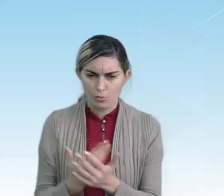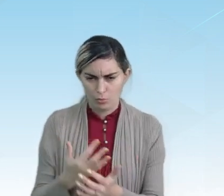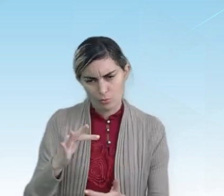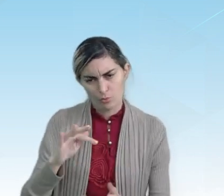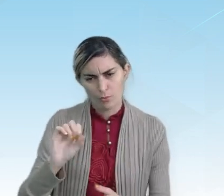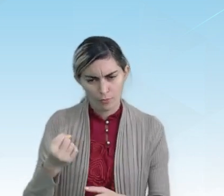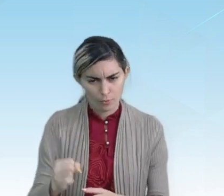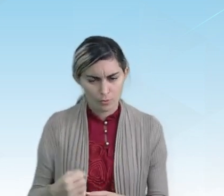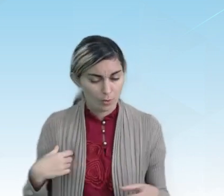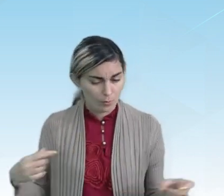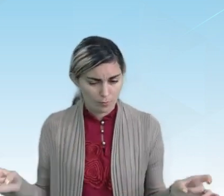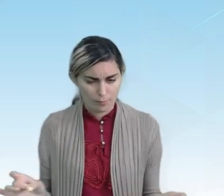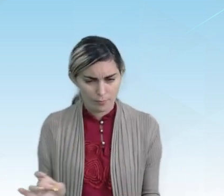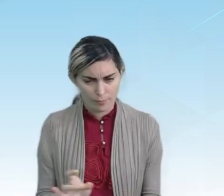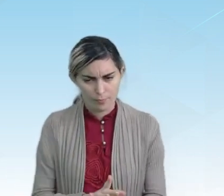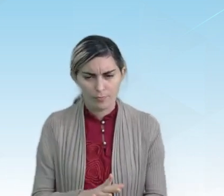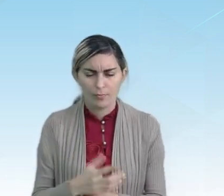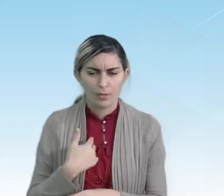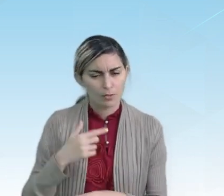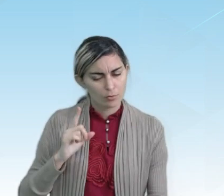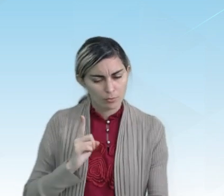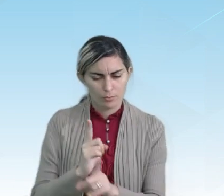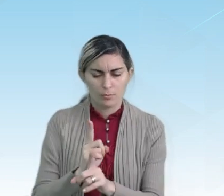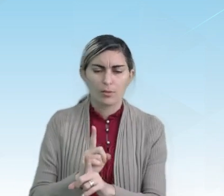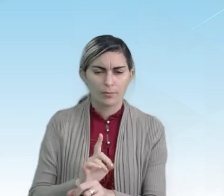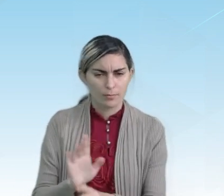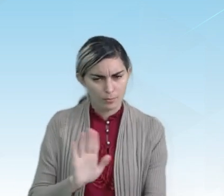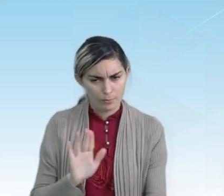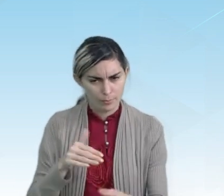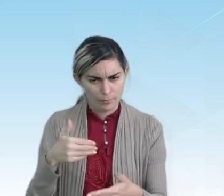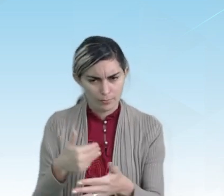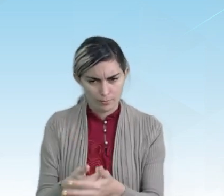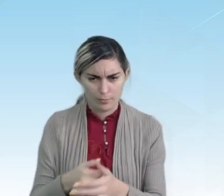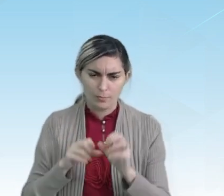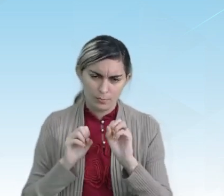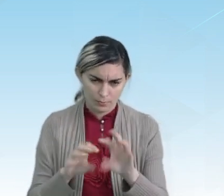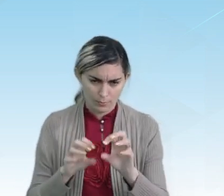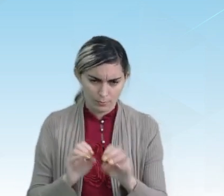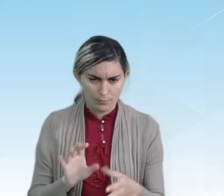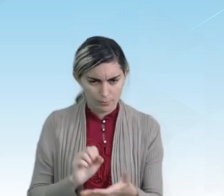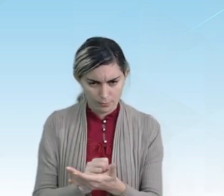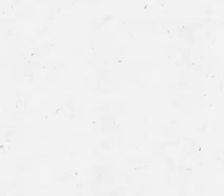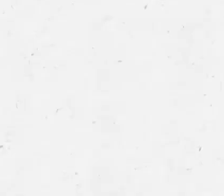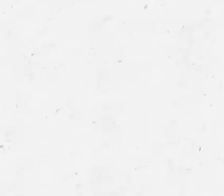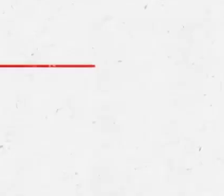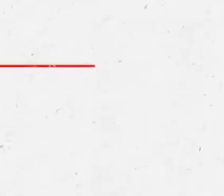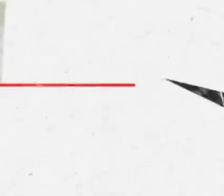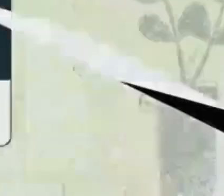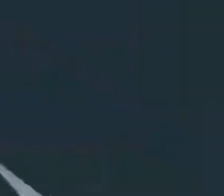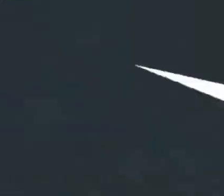fósseis. Eu vou ficando por aqui e a gente se encontra na próxima aula do EducaPé.